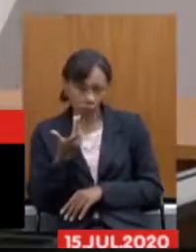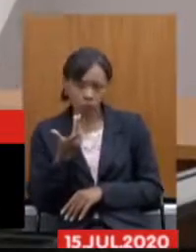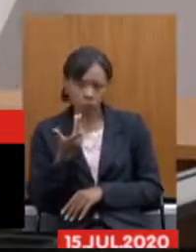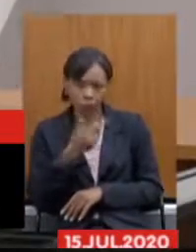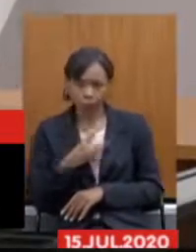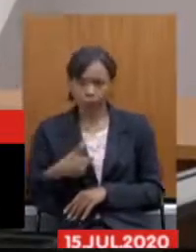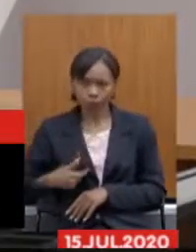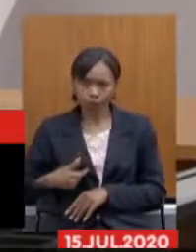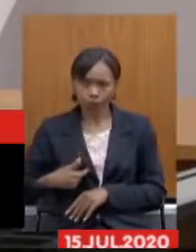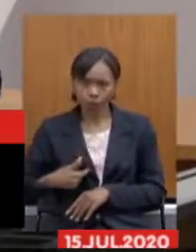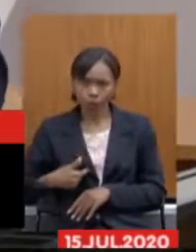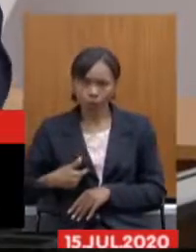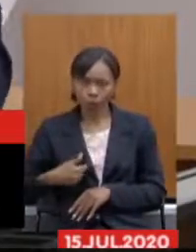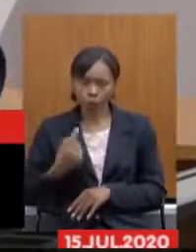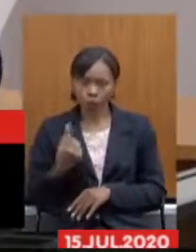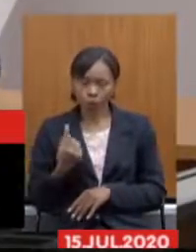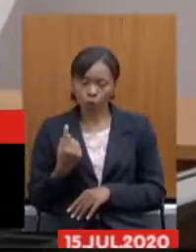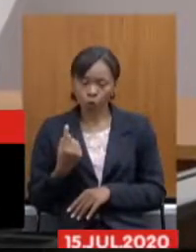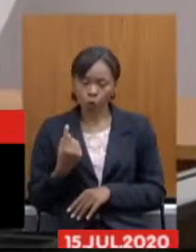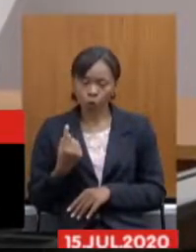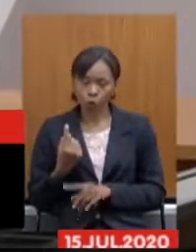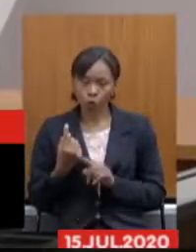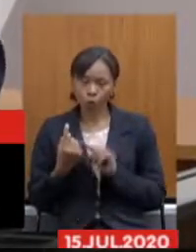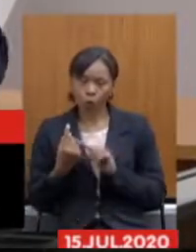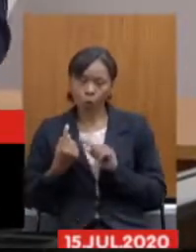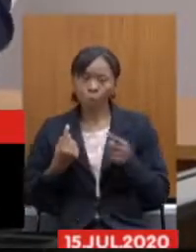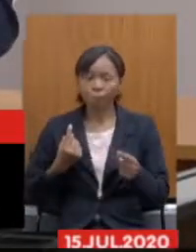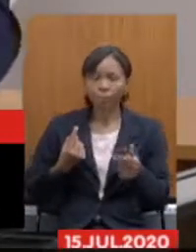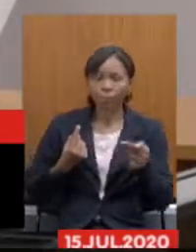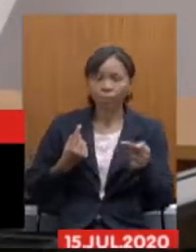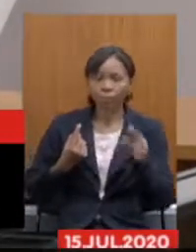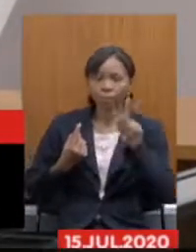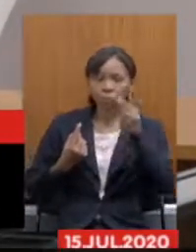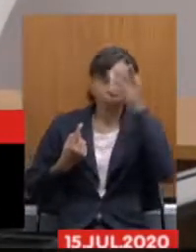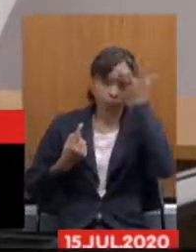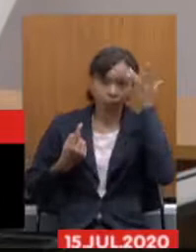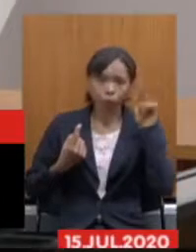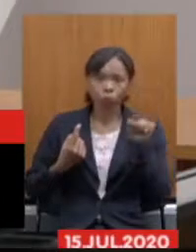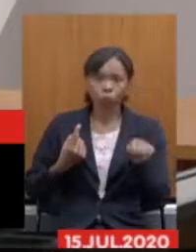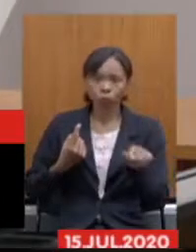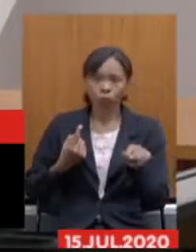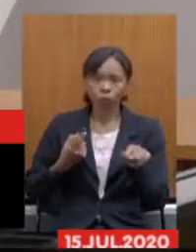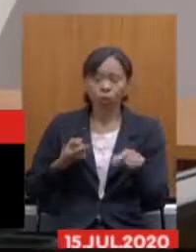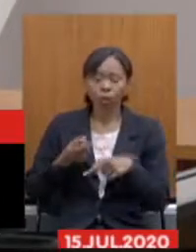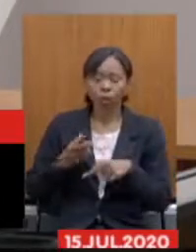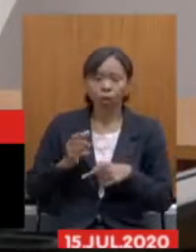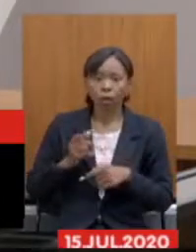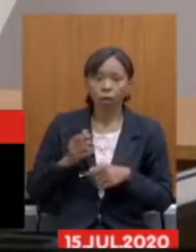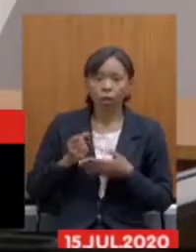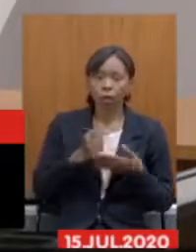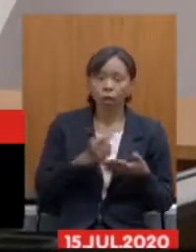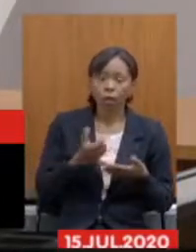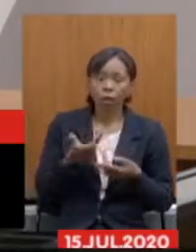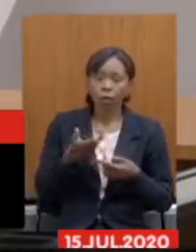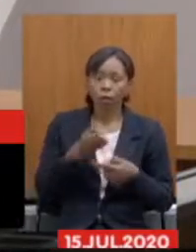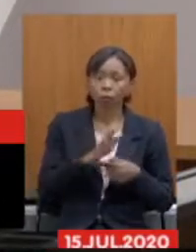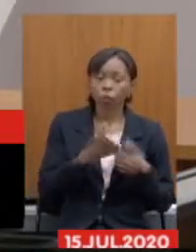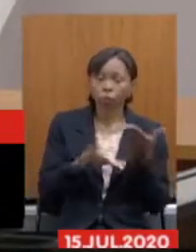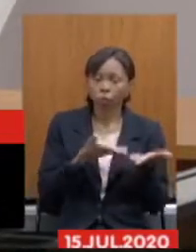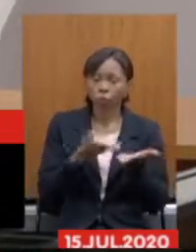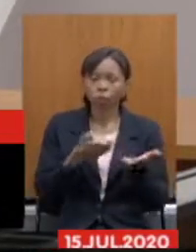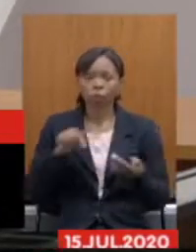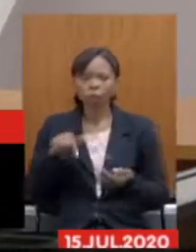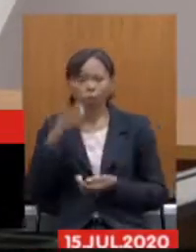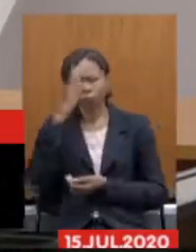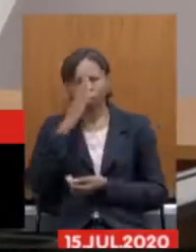um servidor público para 7 pessoas naquele país no Brasil nós temos um servidor público para